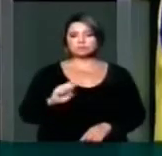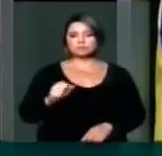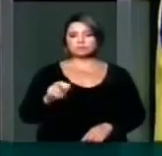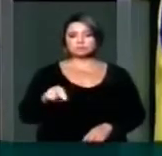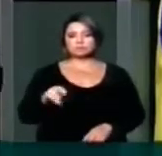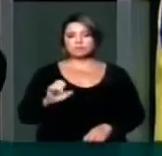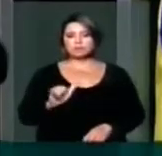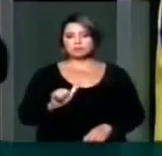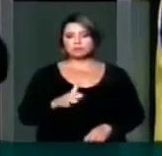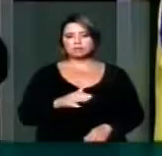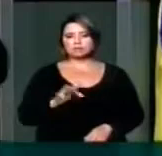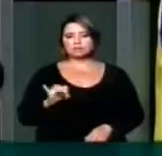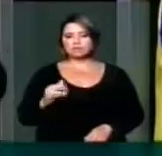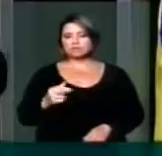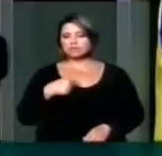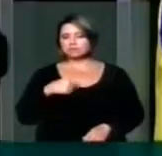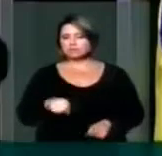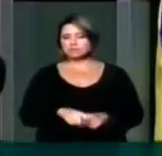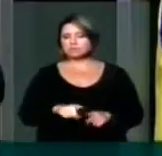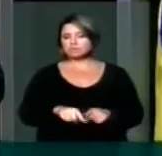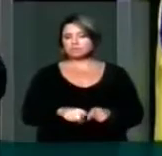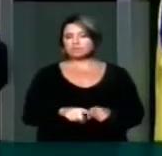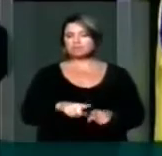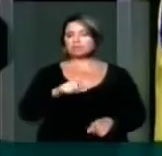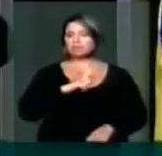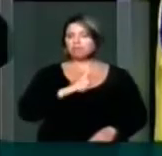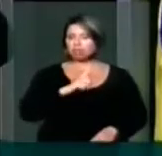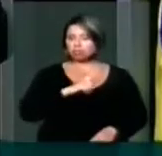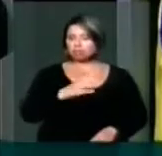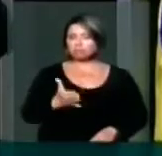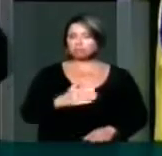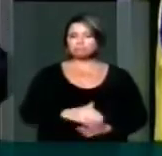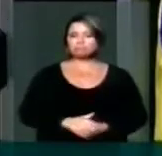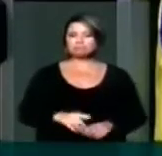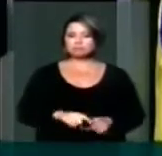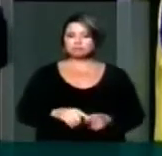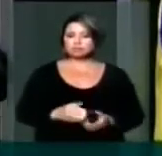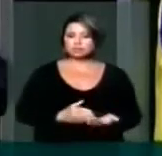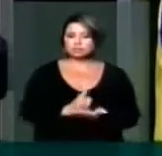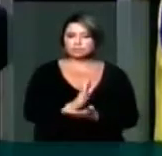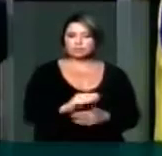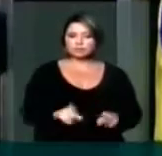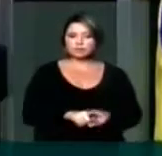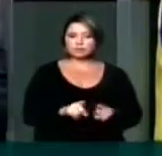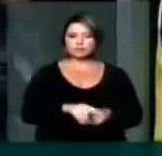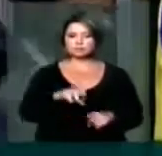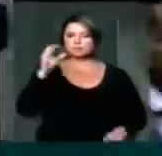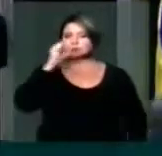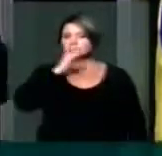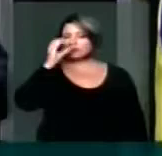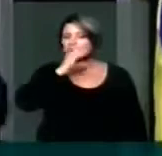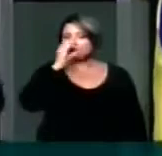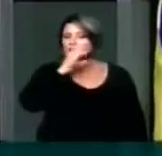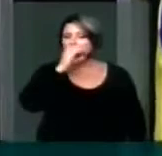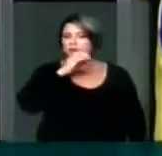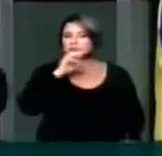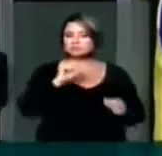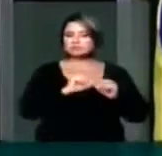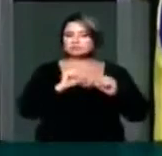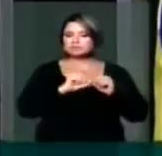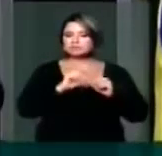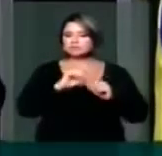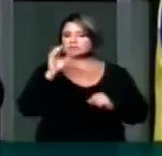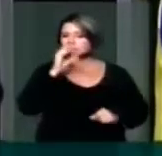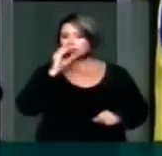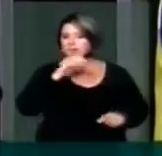Filho, que tem que ter uma aprovação urgente à sua execução